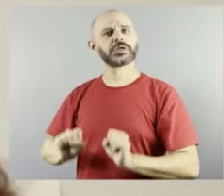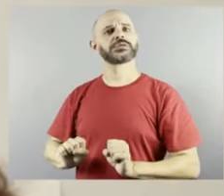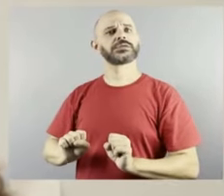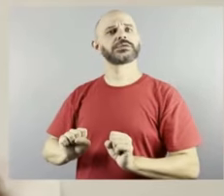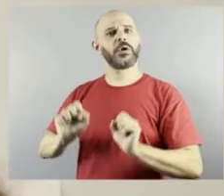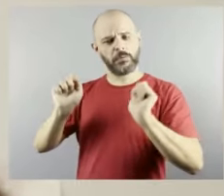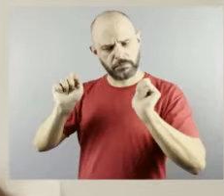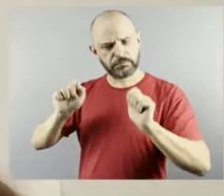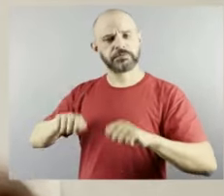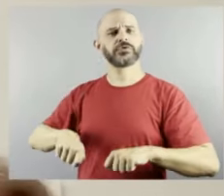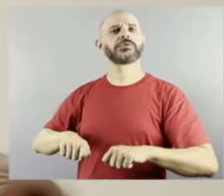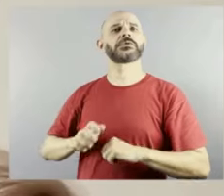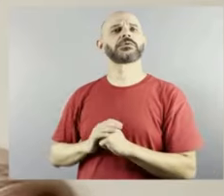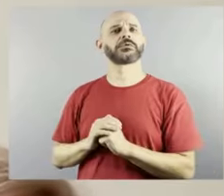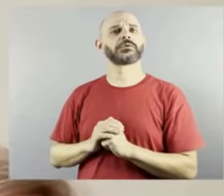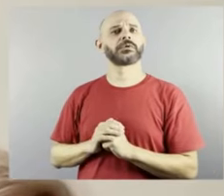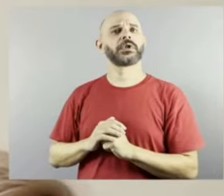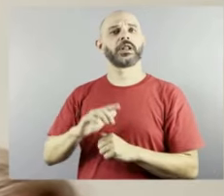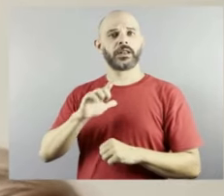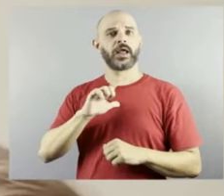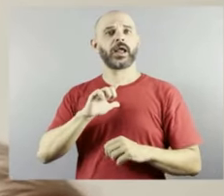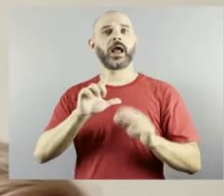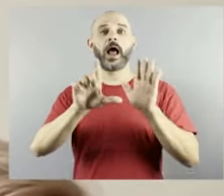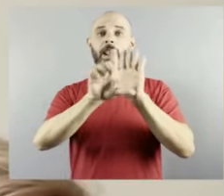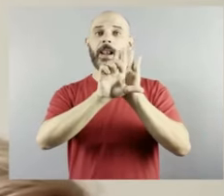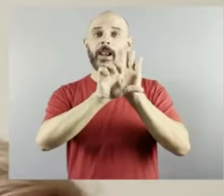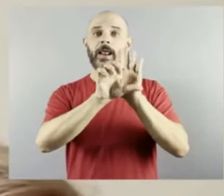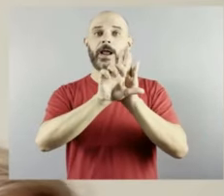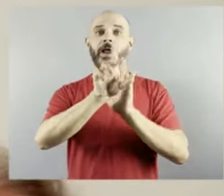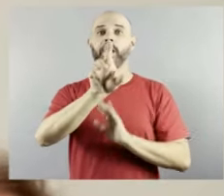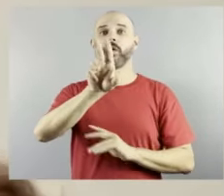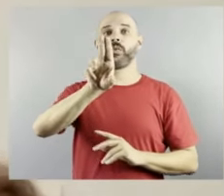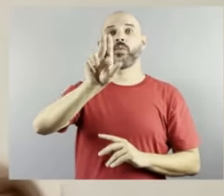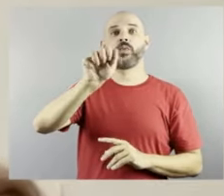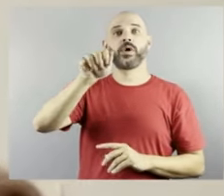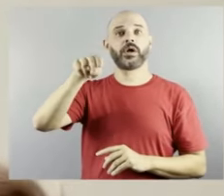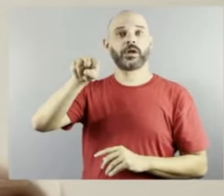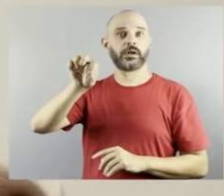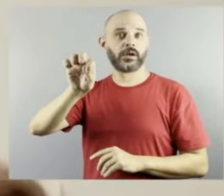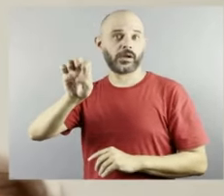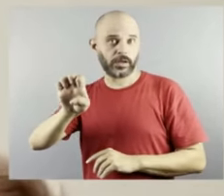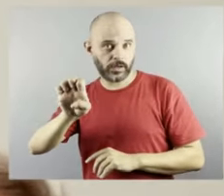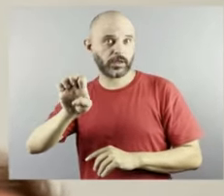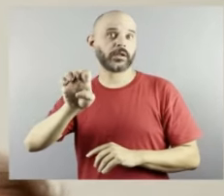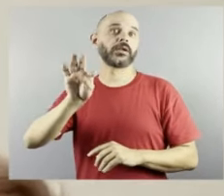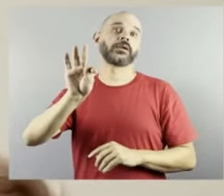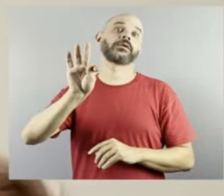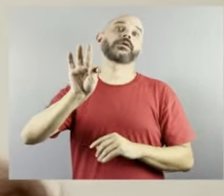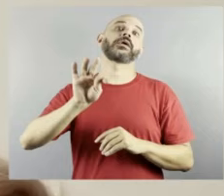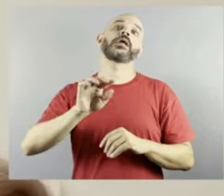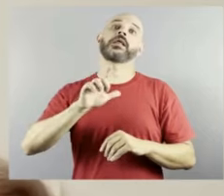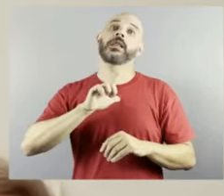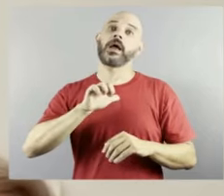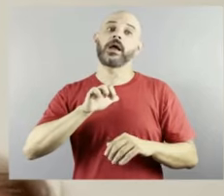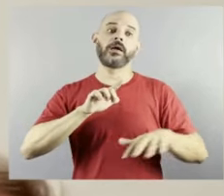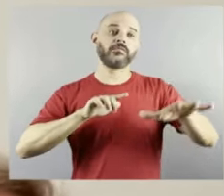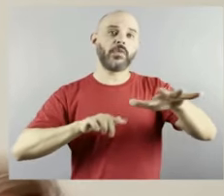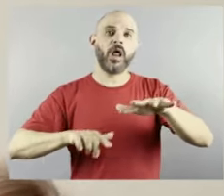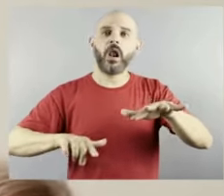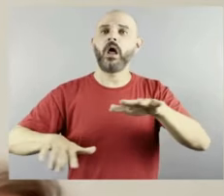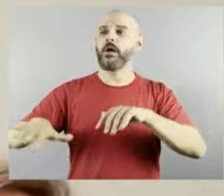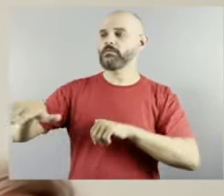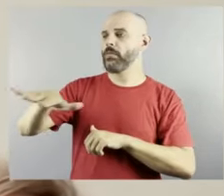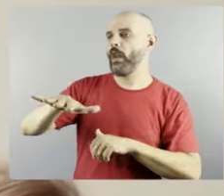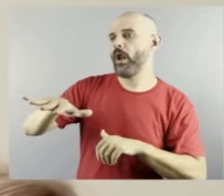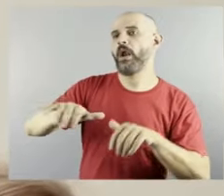e também estar em outros espaços no Brasil e a gente realmente precisa disso, precisa que as empresas... Ela